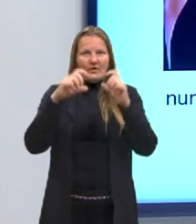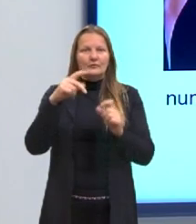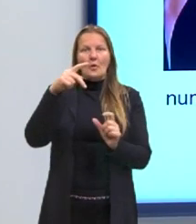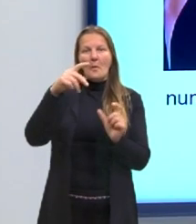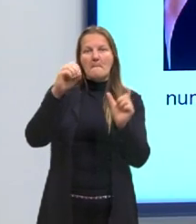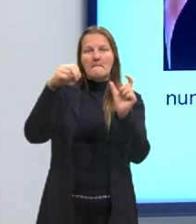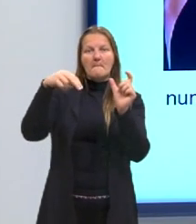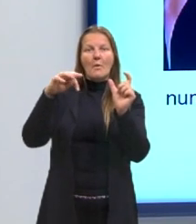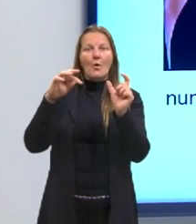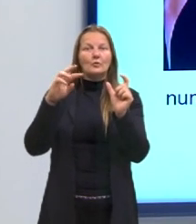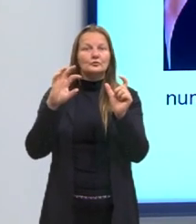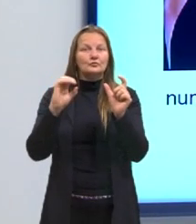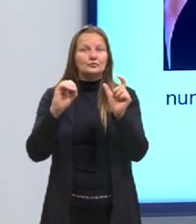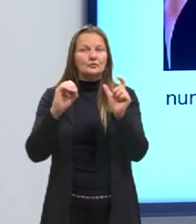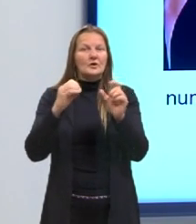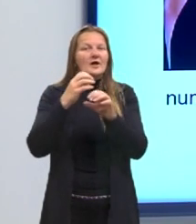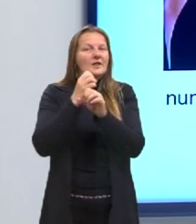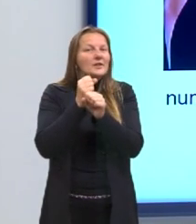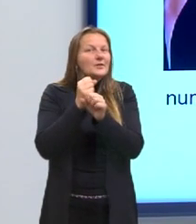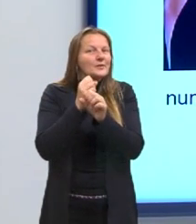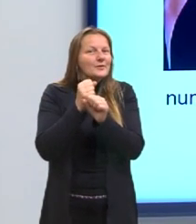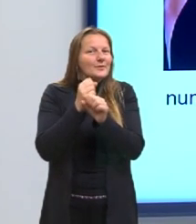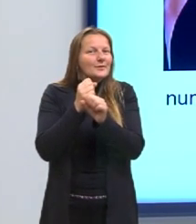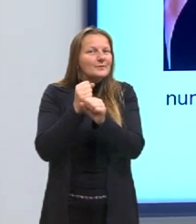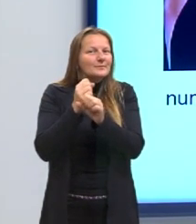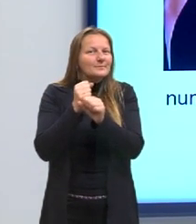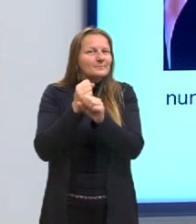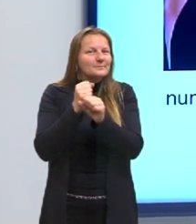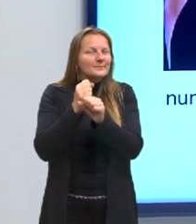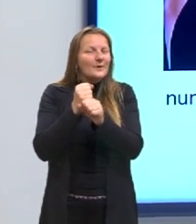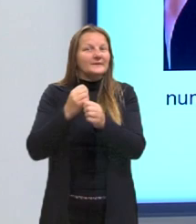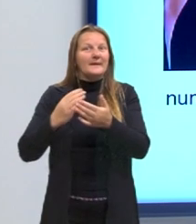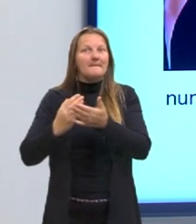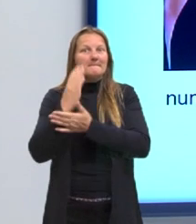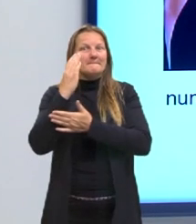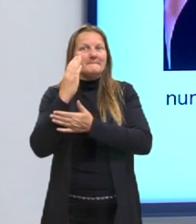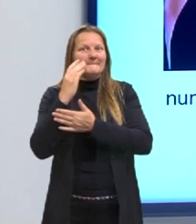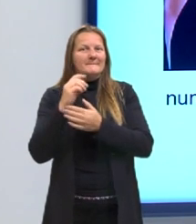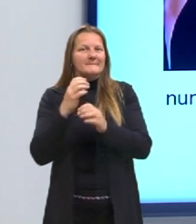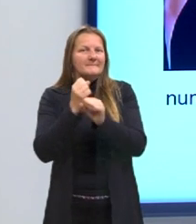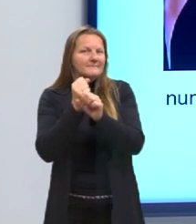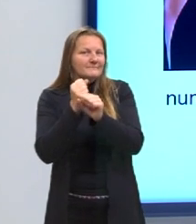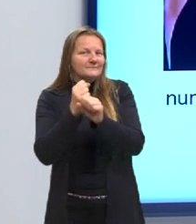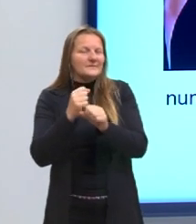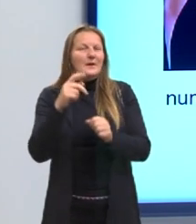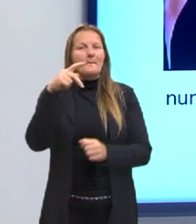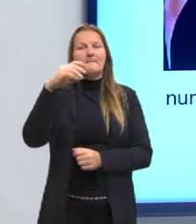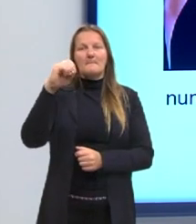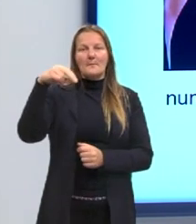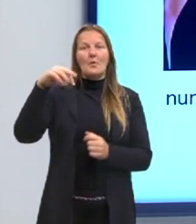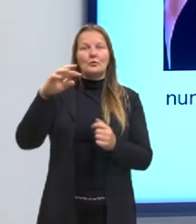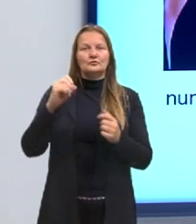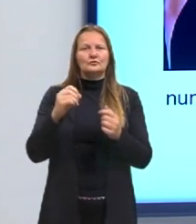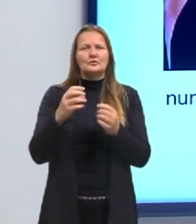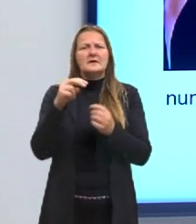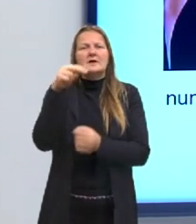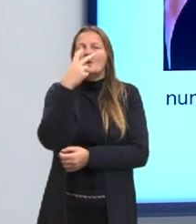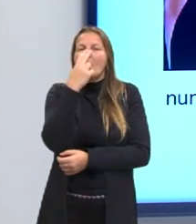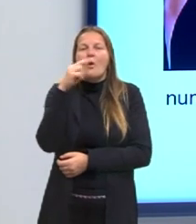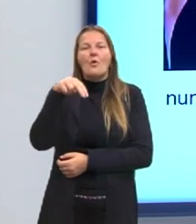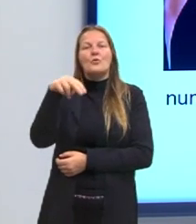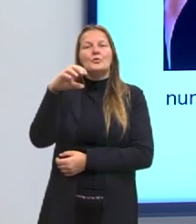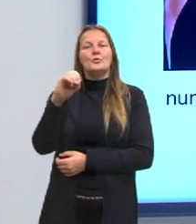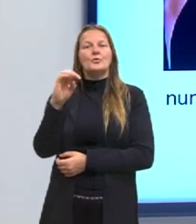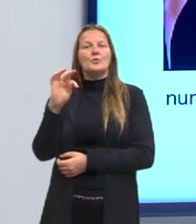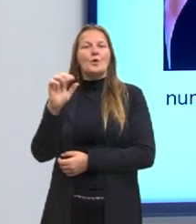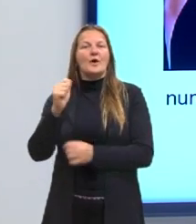do ponto, aquele lá, que eu preciso para passar na escola. Então, professora, por favor, eu nunca te pedi nada, me dá um ponto,